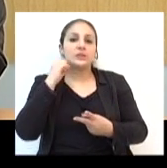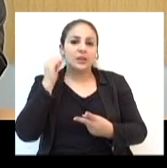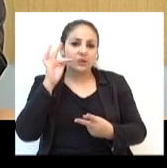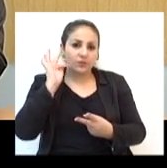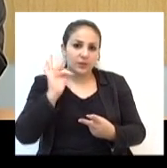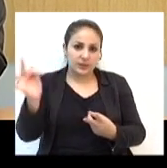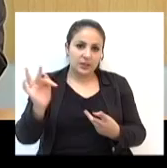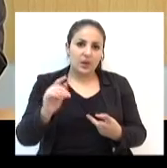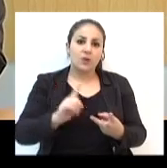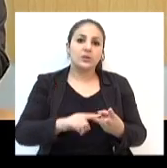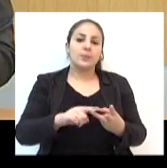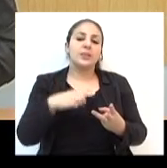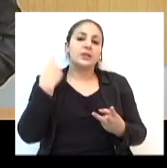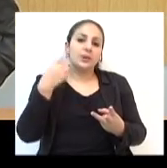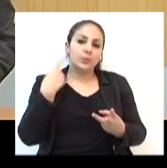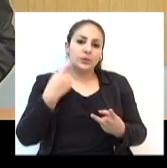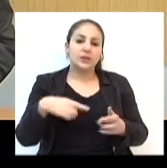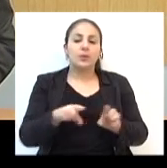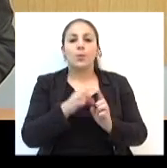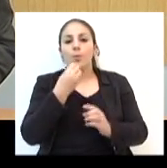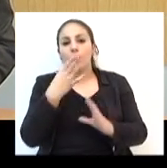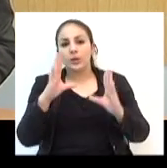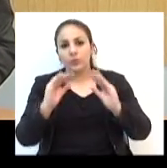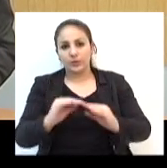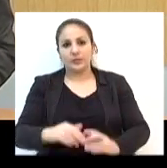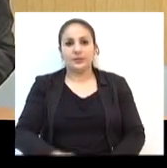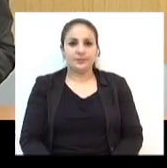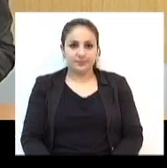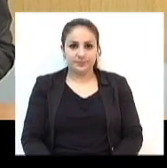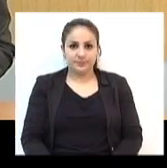Obrigada pela sua companhia e uma ótima noite.